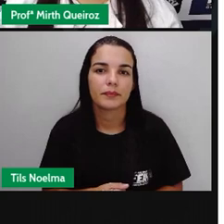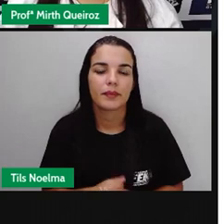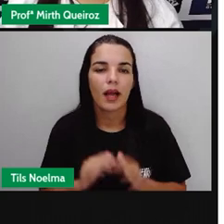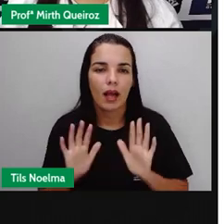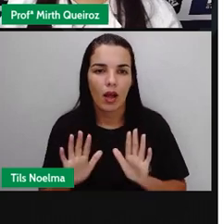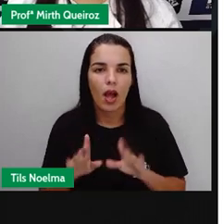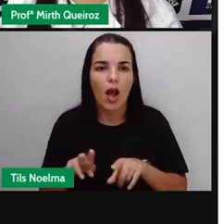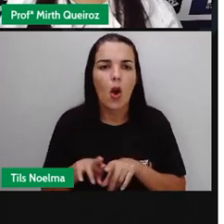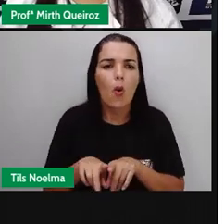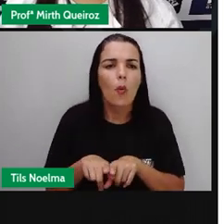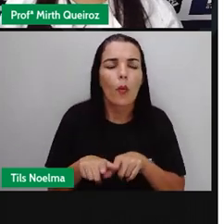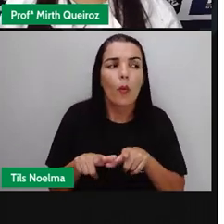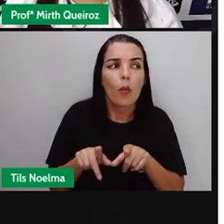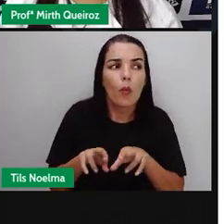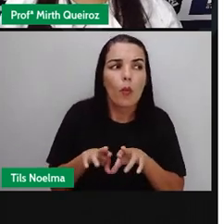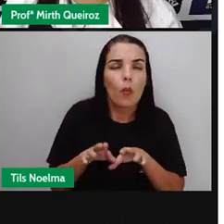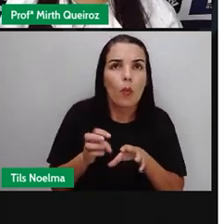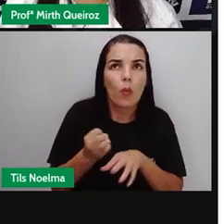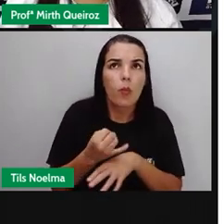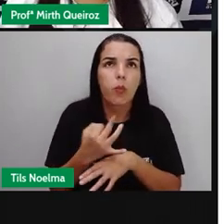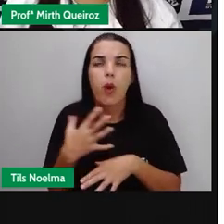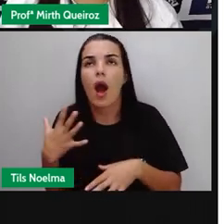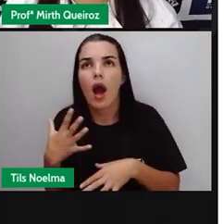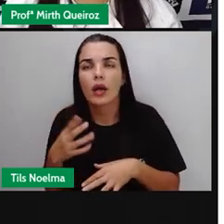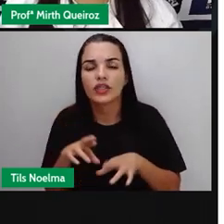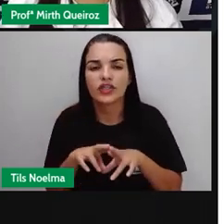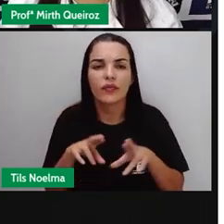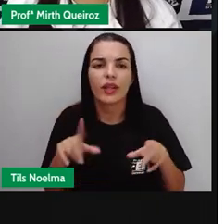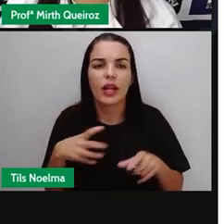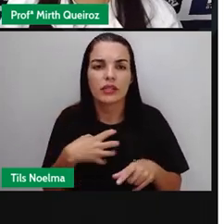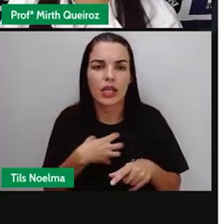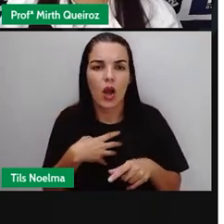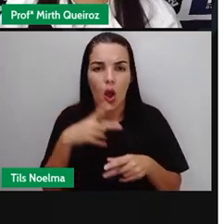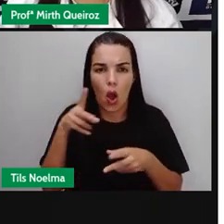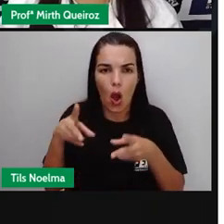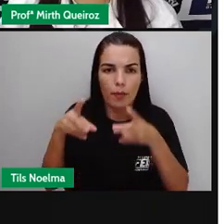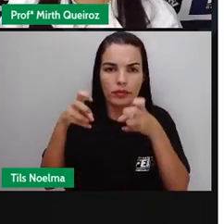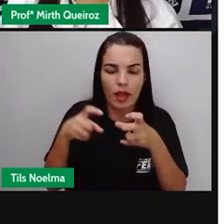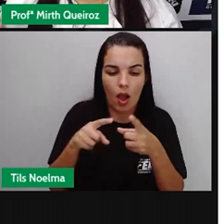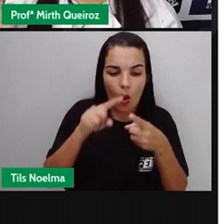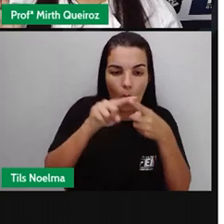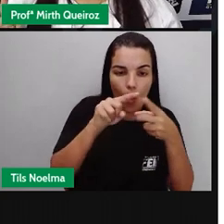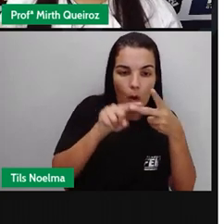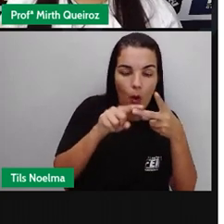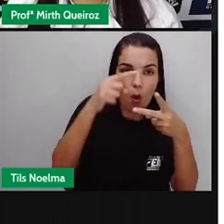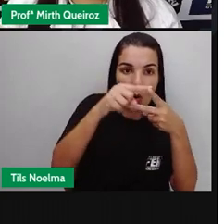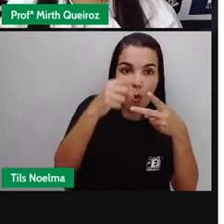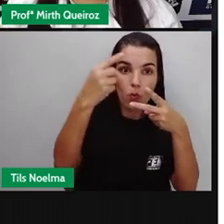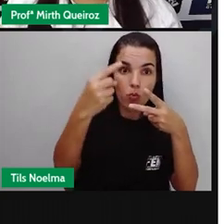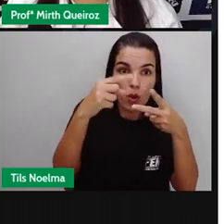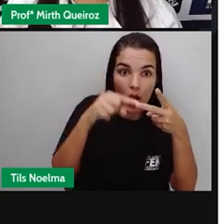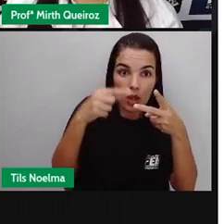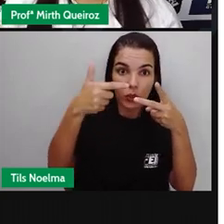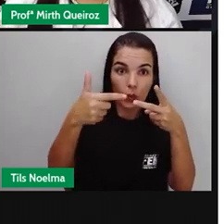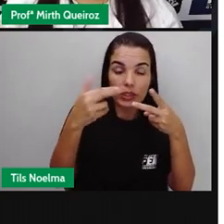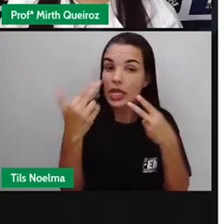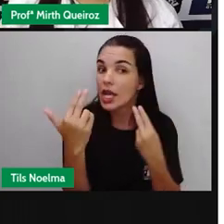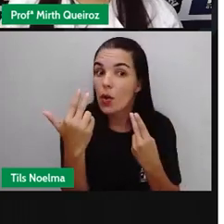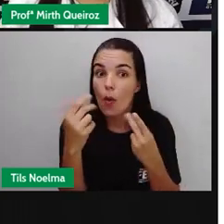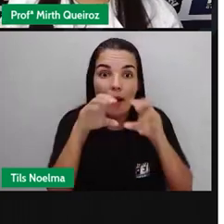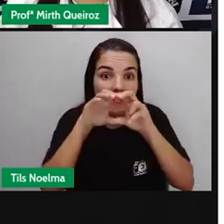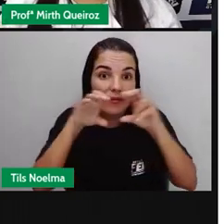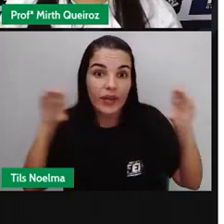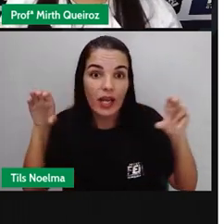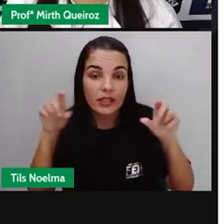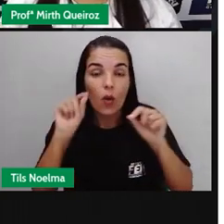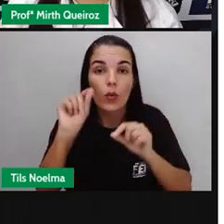Qual a diferença de sentido? Observem essas frases. Nós temos aqui a mesma frase. O que vai